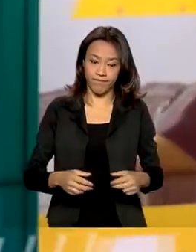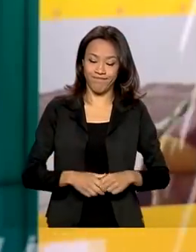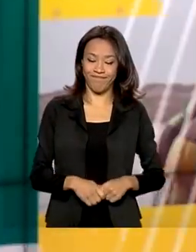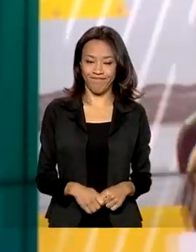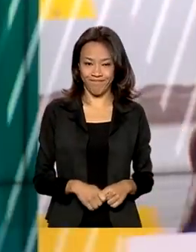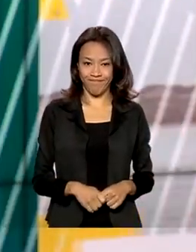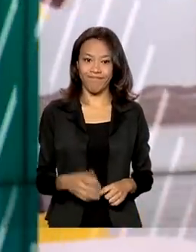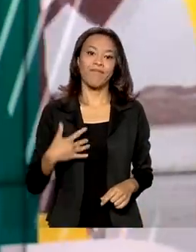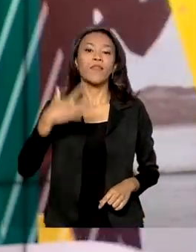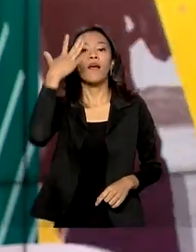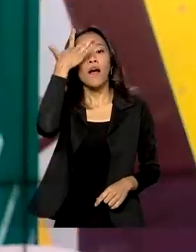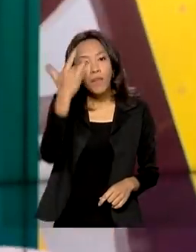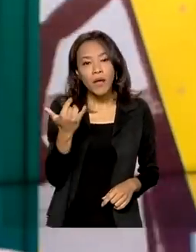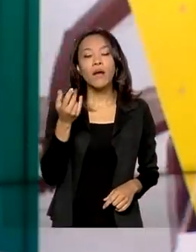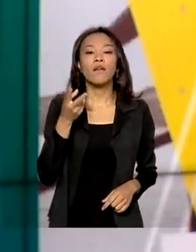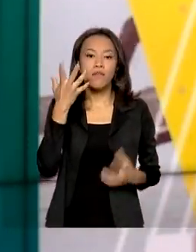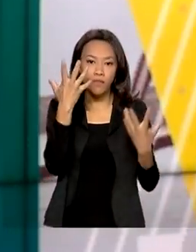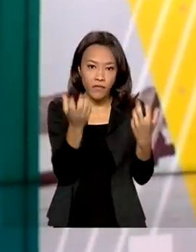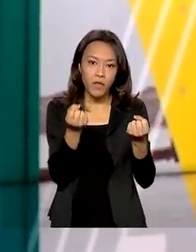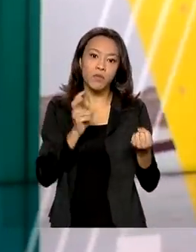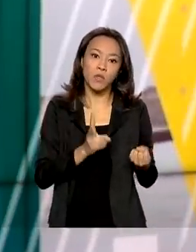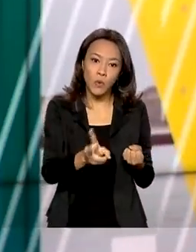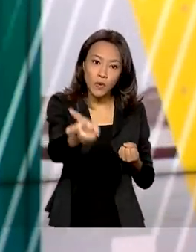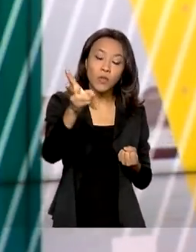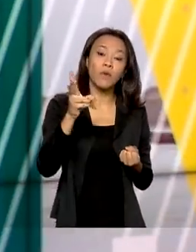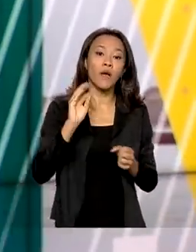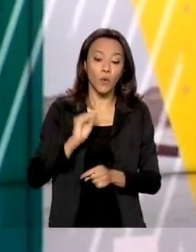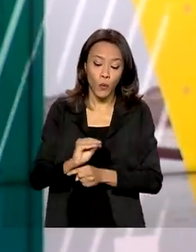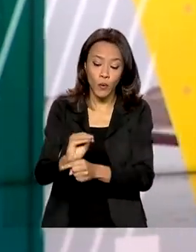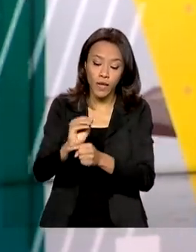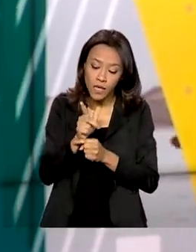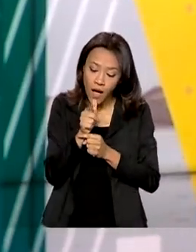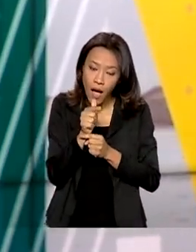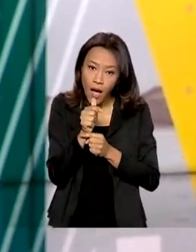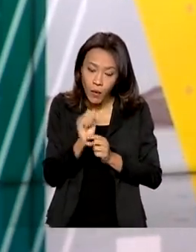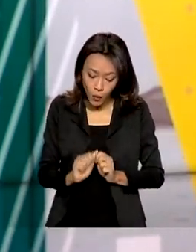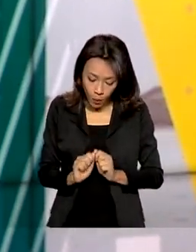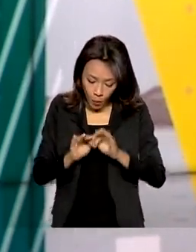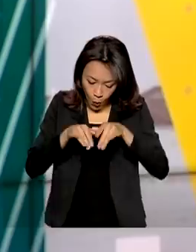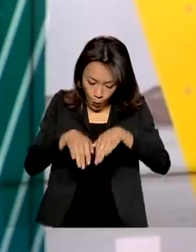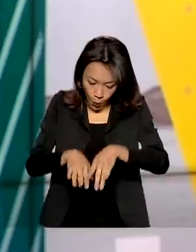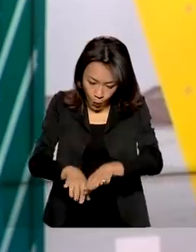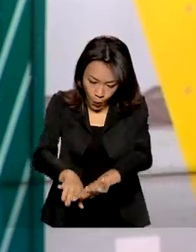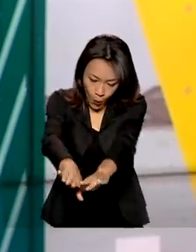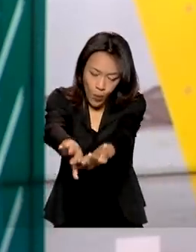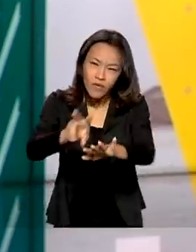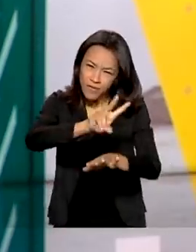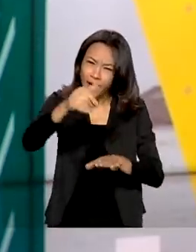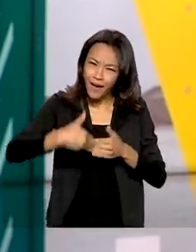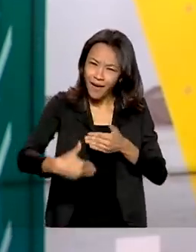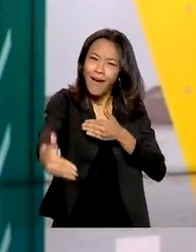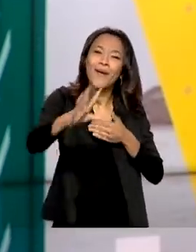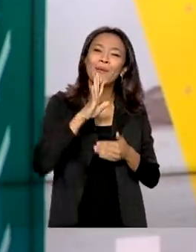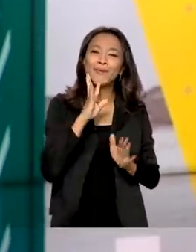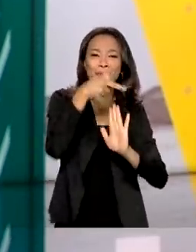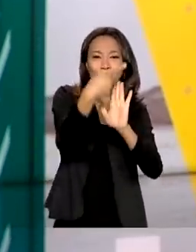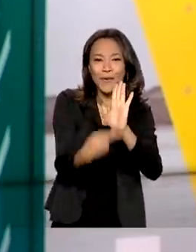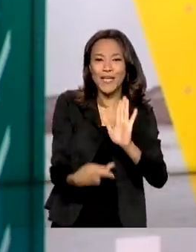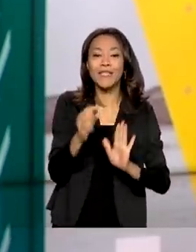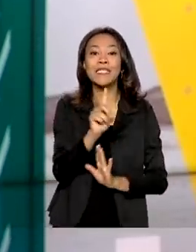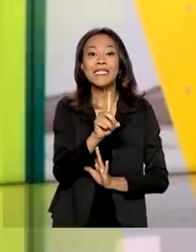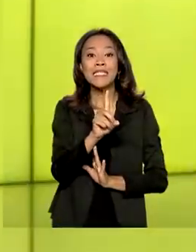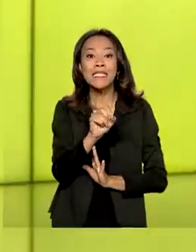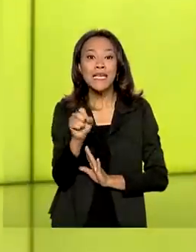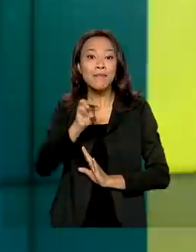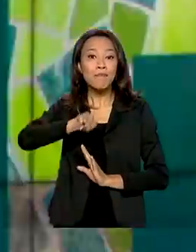Amanhã, vamos continuar falando da preservação de nascentes. Você vai conhecer o projeto Águas Brasileiras, que vai plantar 100